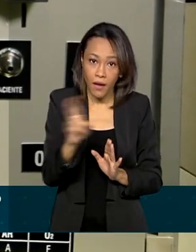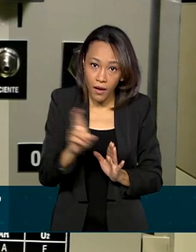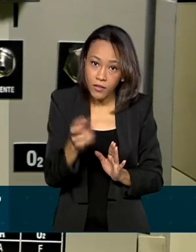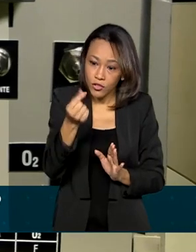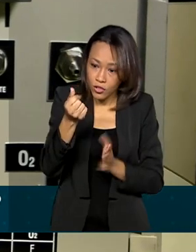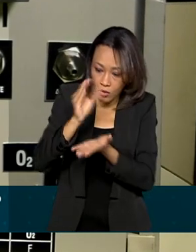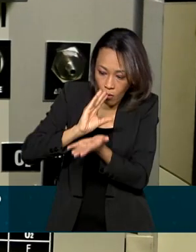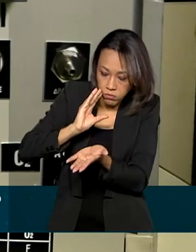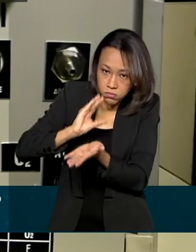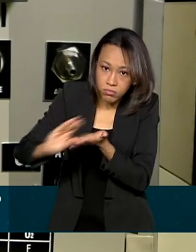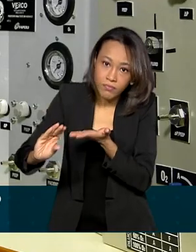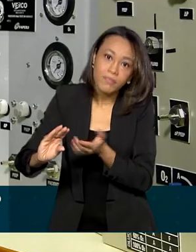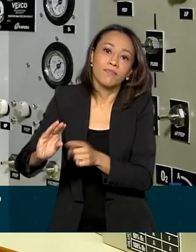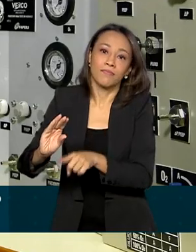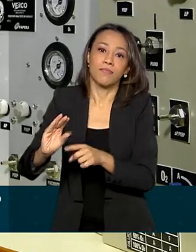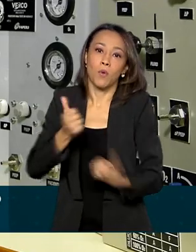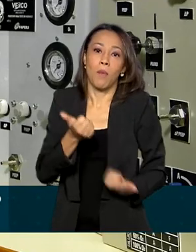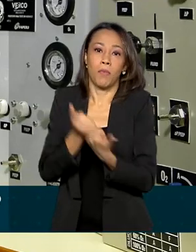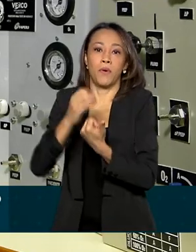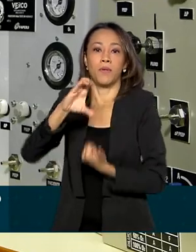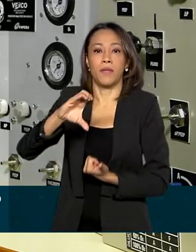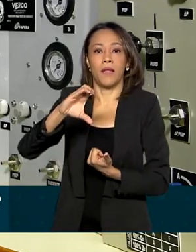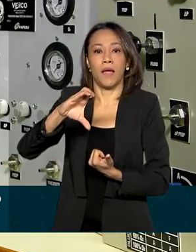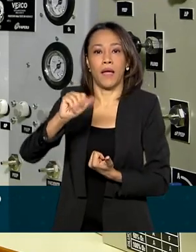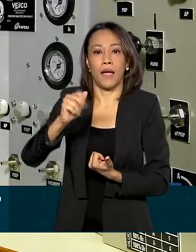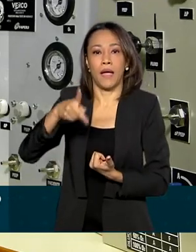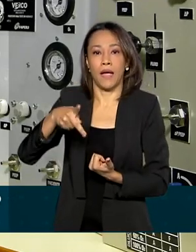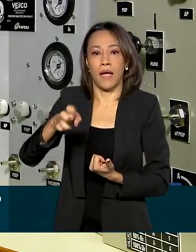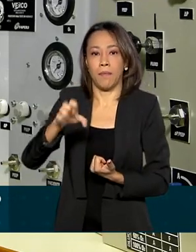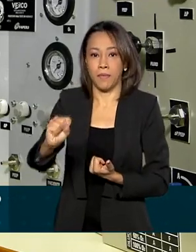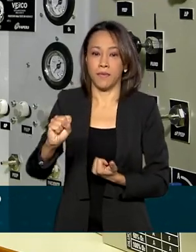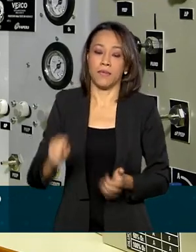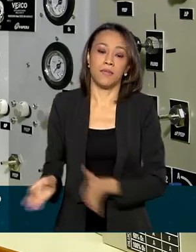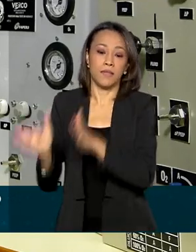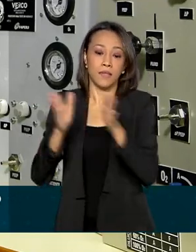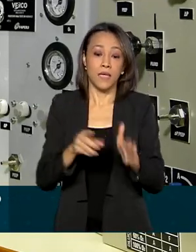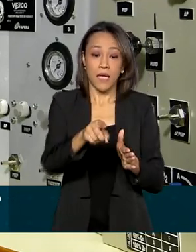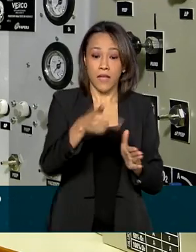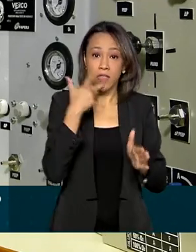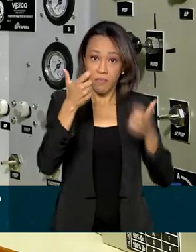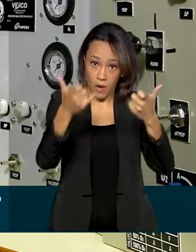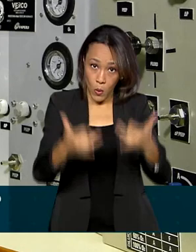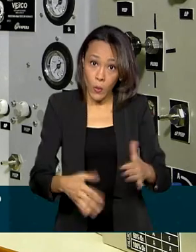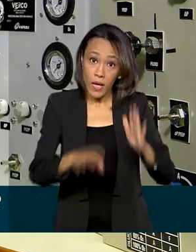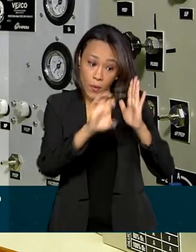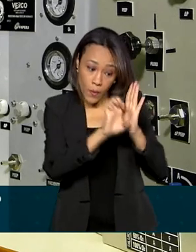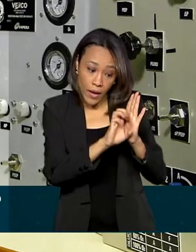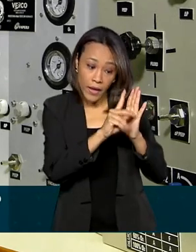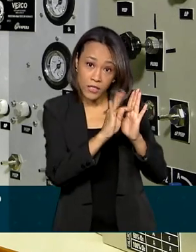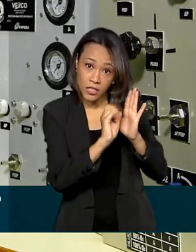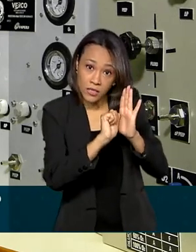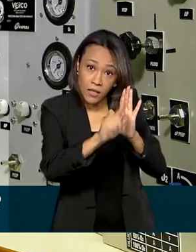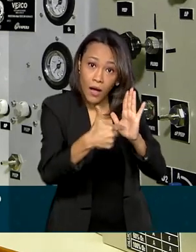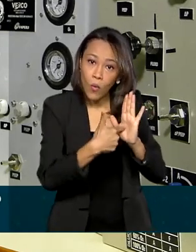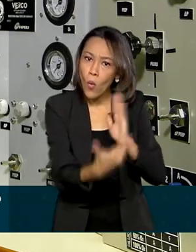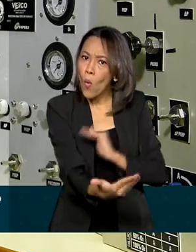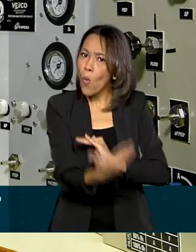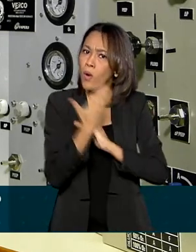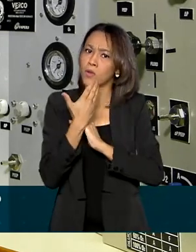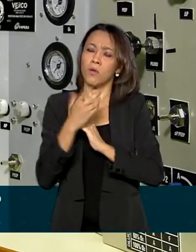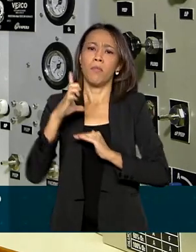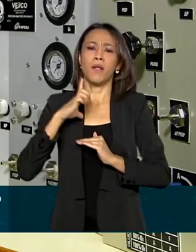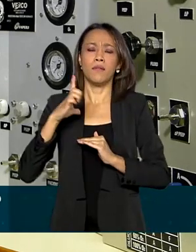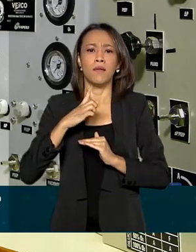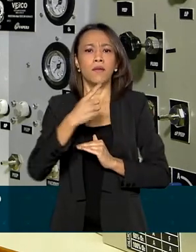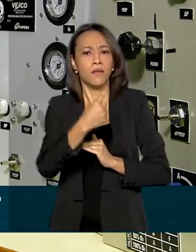Combate a Epidemias da CAPES. Esse edital nos trouxe a oportunidade de a gente ter algum financiamento, principalmente